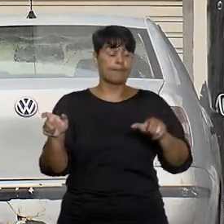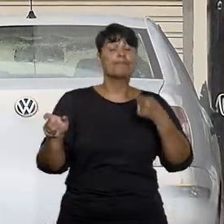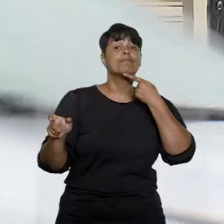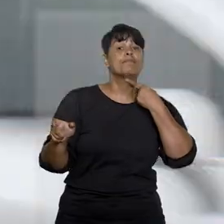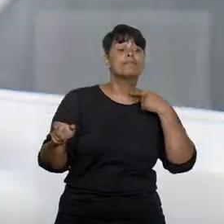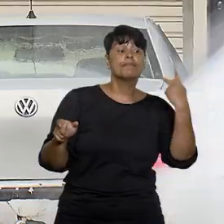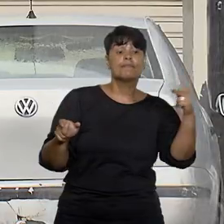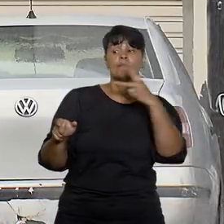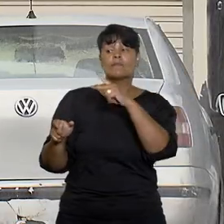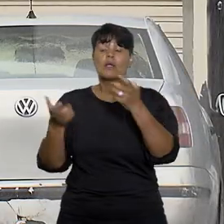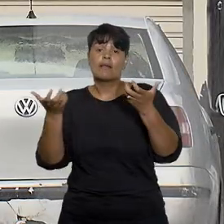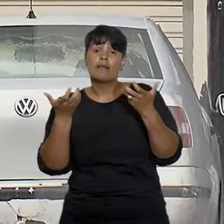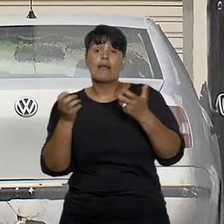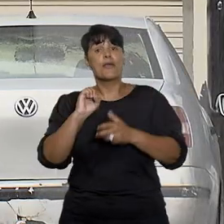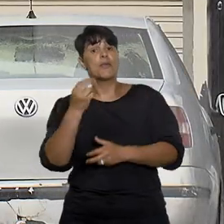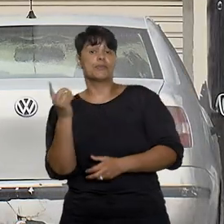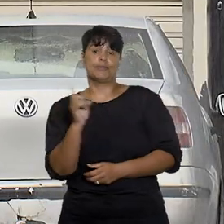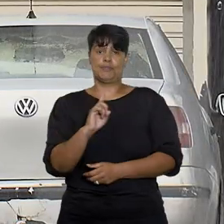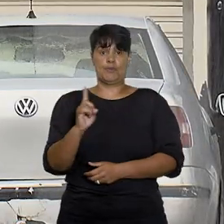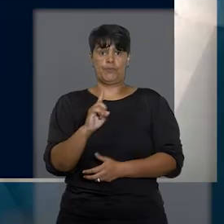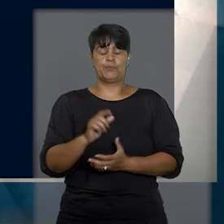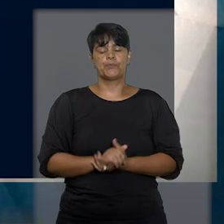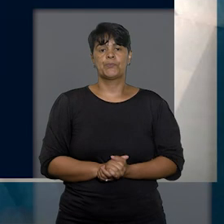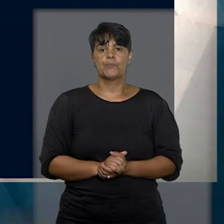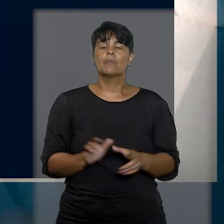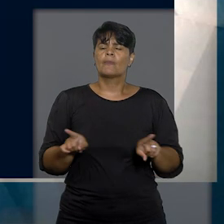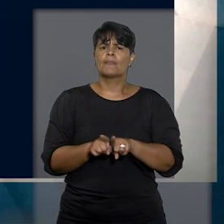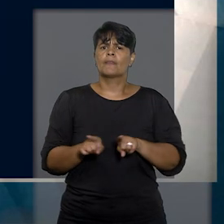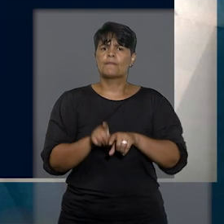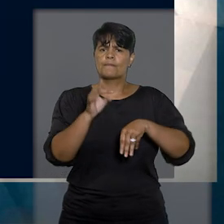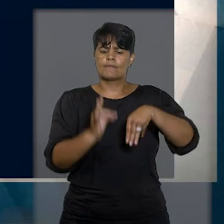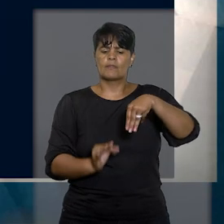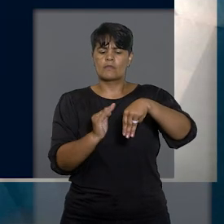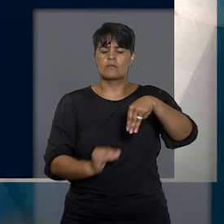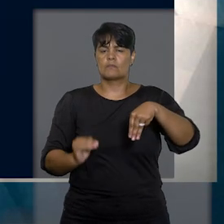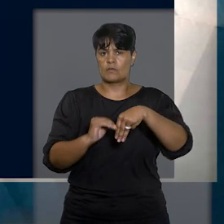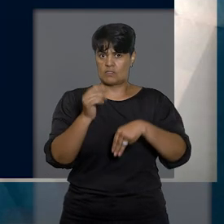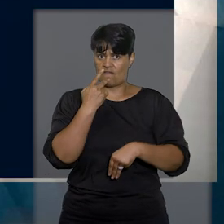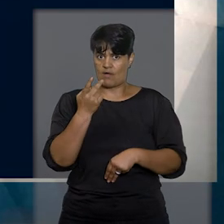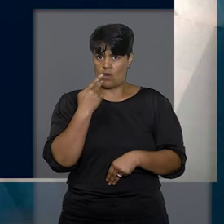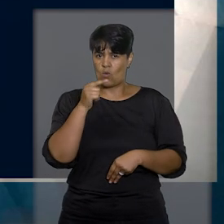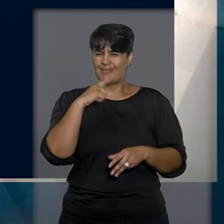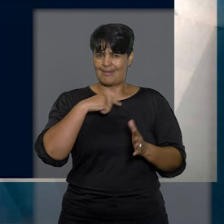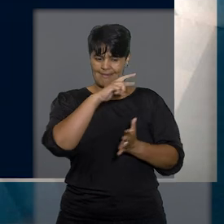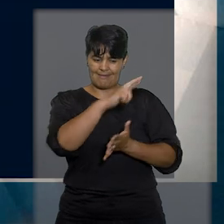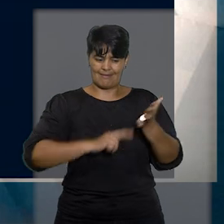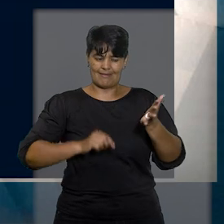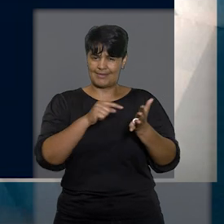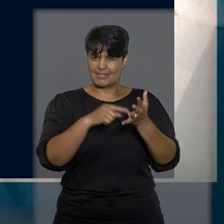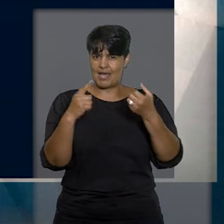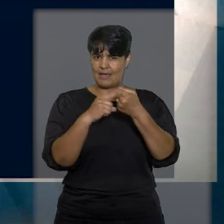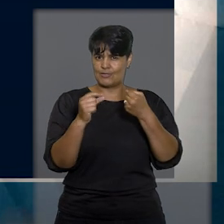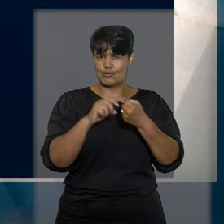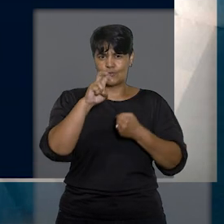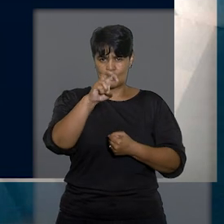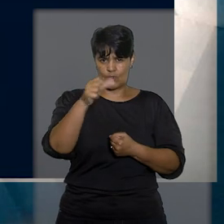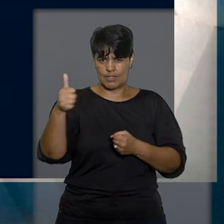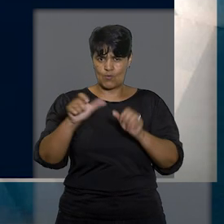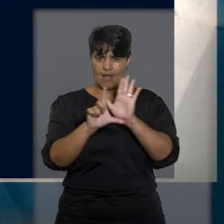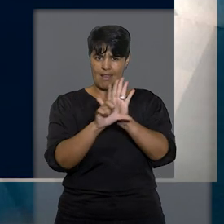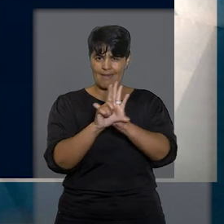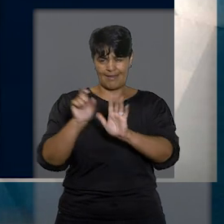em renovar ou não o contrato. A ministra afirmou ainda que a redação do artigo 51 da Lei do